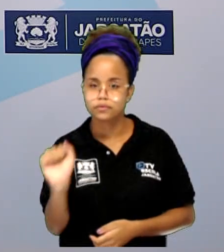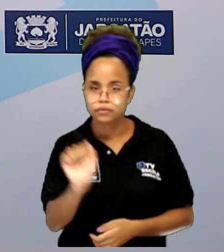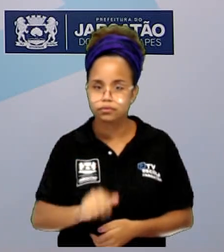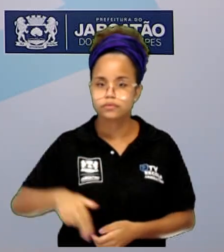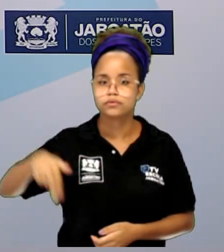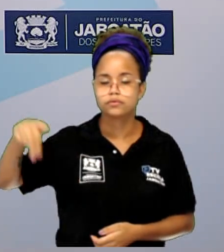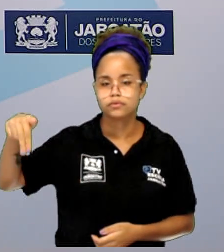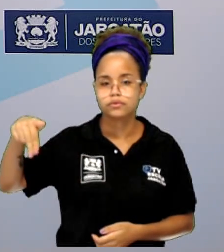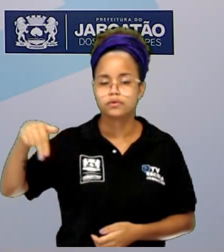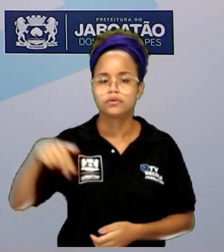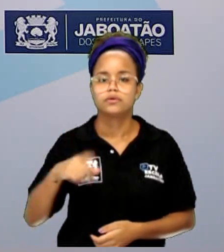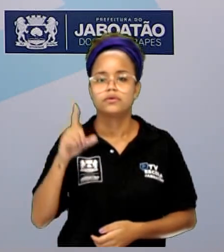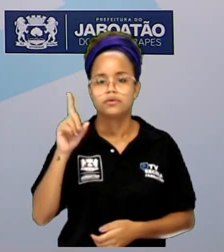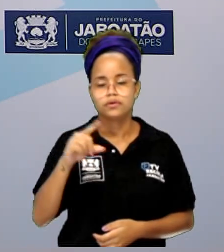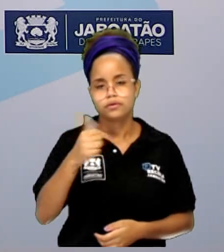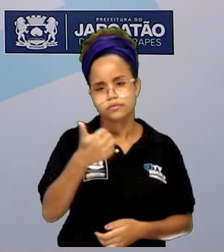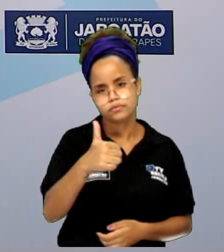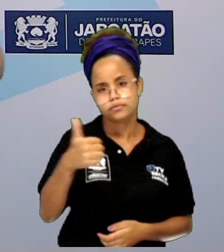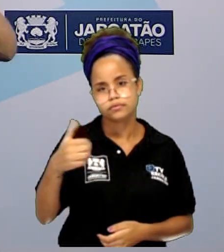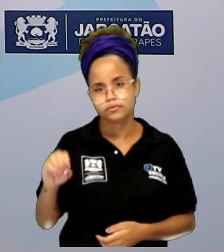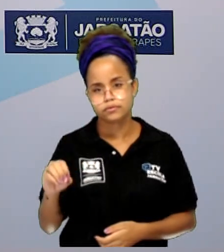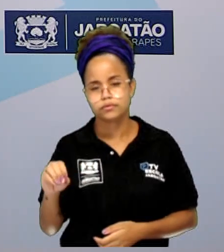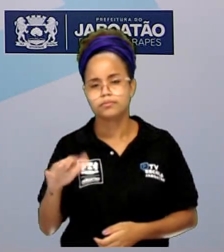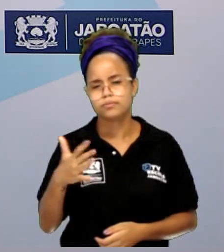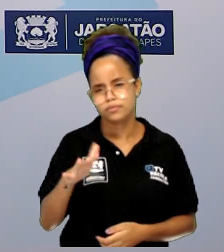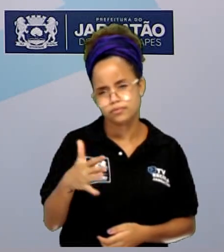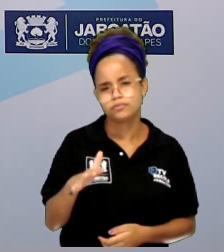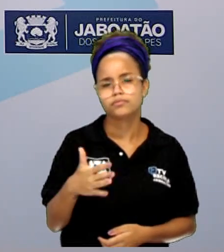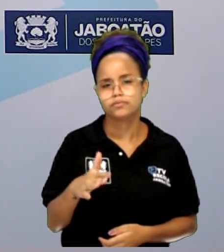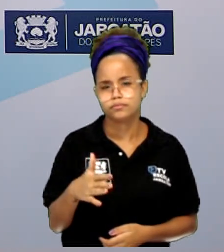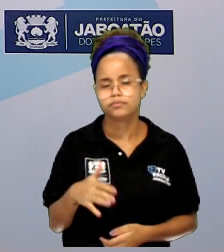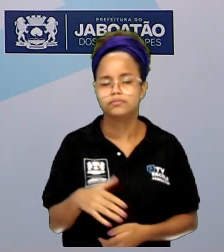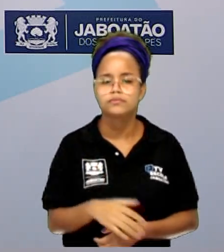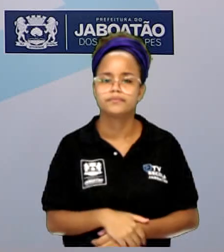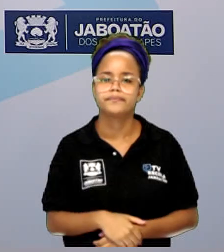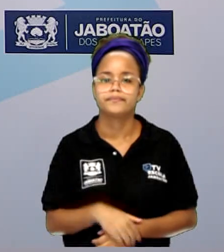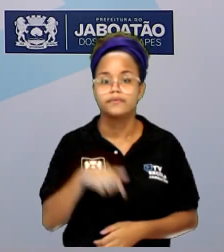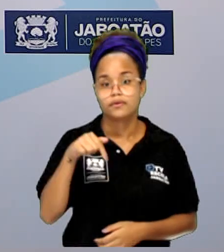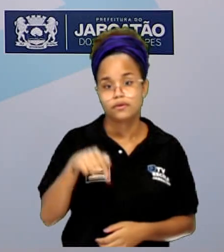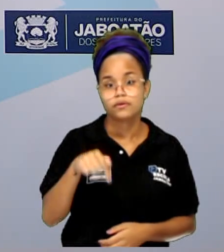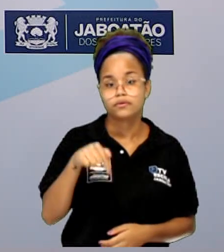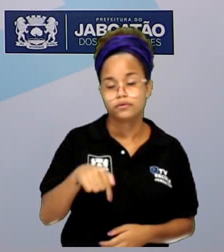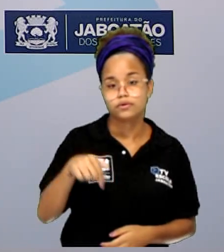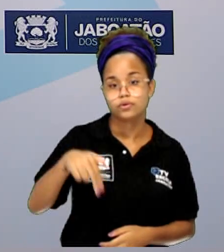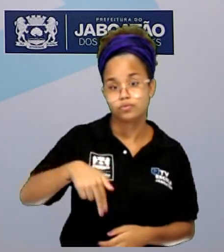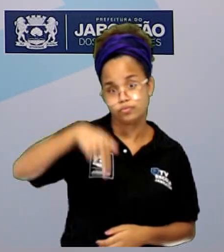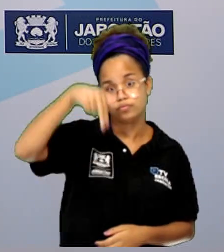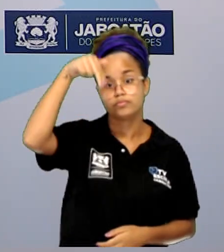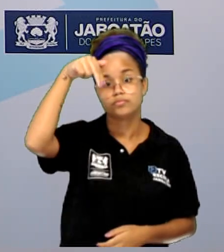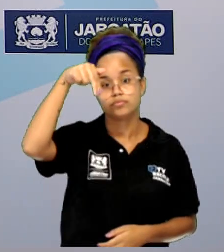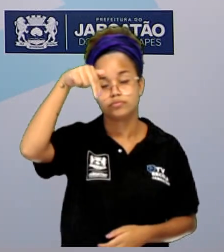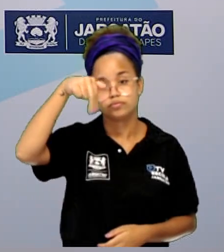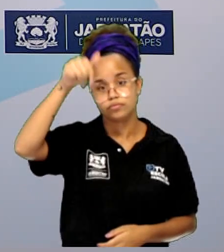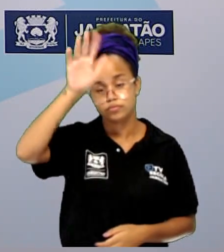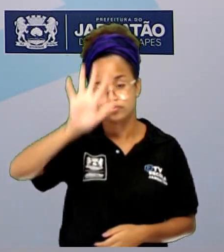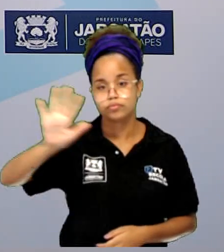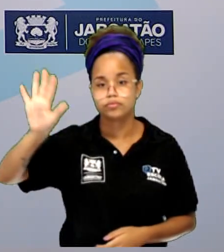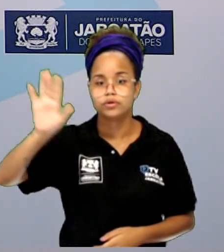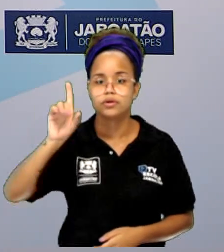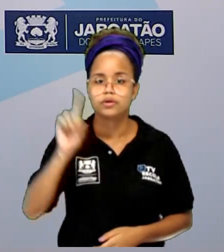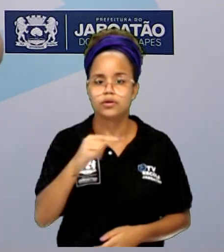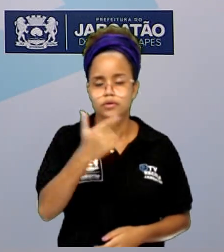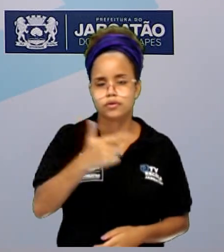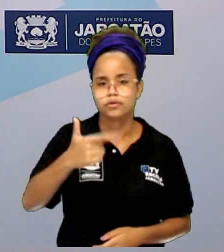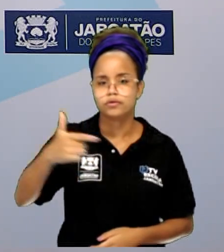são de 110, mais ou menos, né? 110 volts. Aqui as tomadas são de 220 volts. A